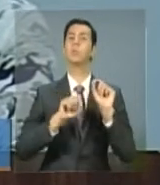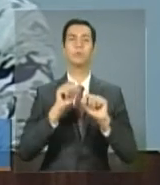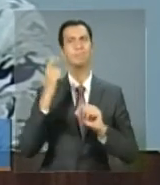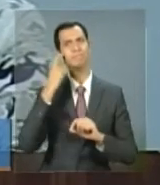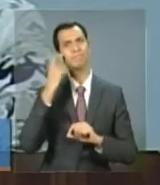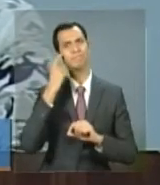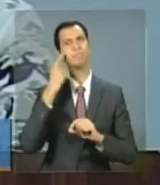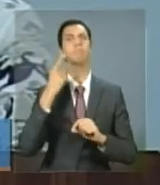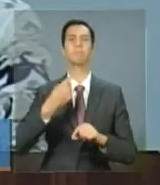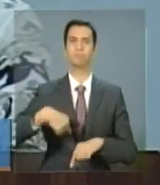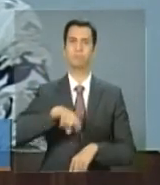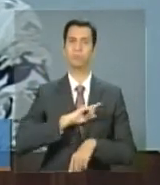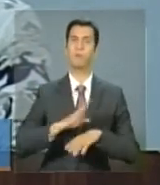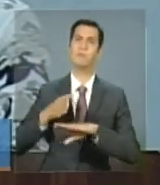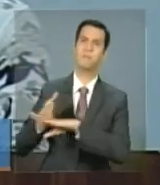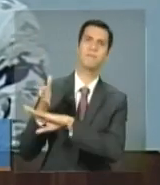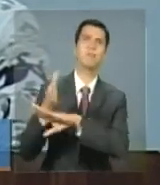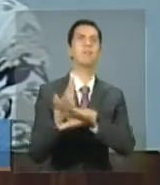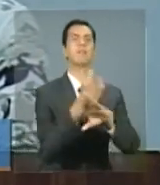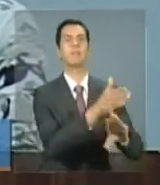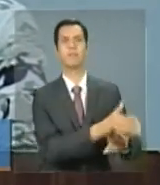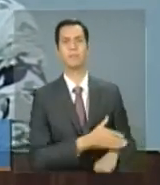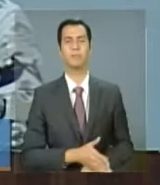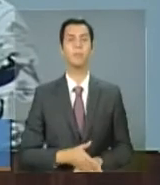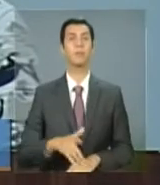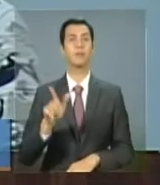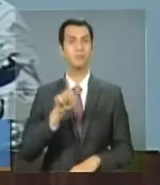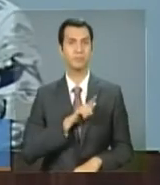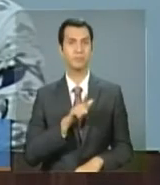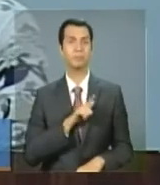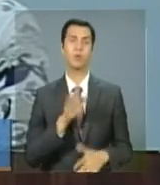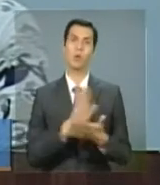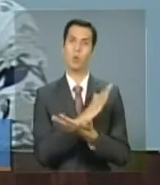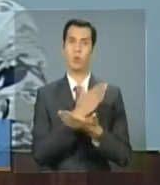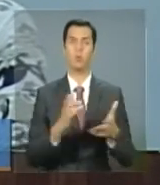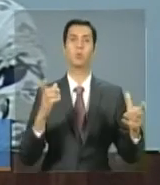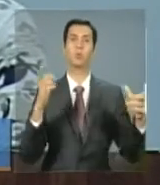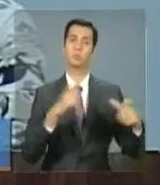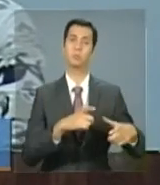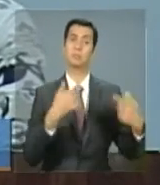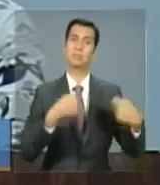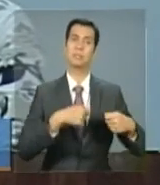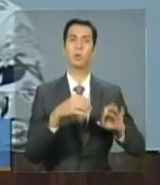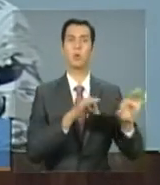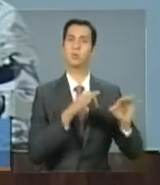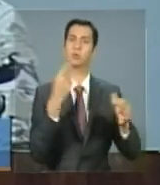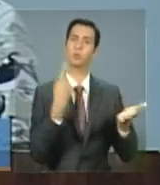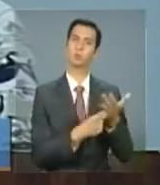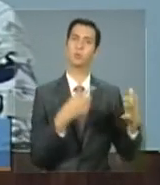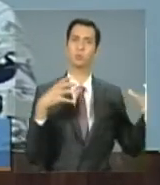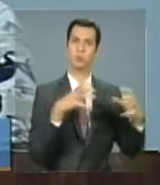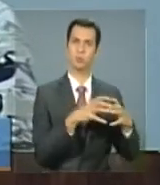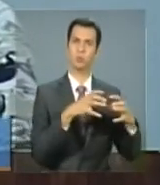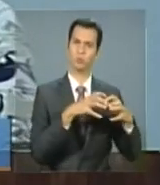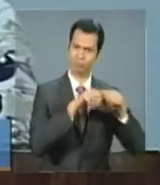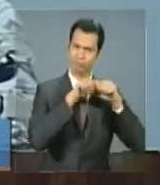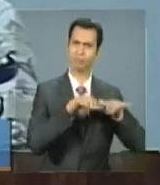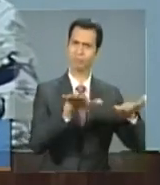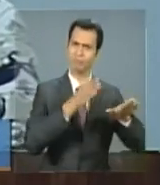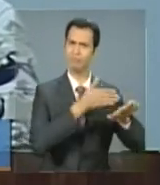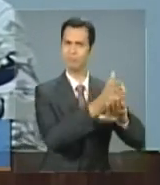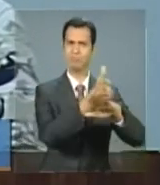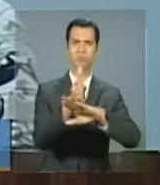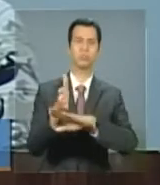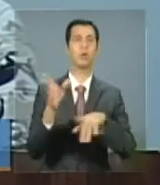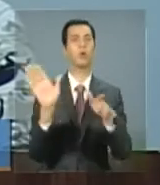e isso vai ser feito de diferentes formas. Tem alguns lugares que nós vamos ter que organizar mutirão, tem alguns lugares que nós vamos usar os nossos